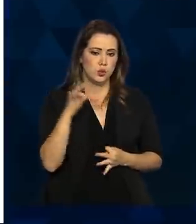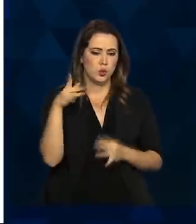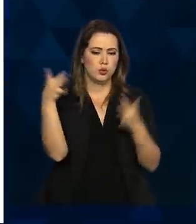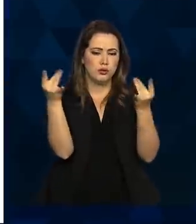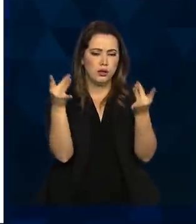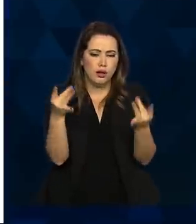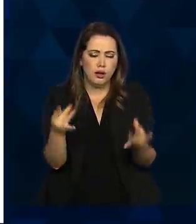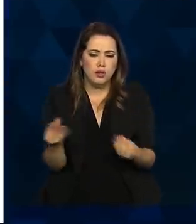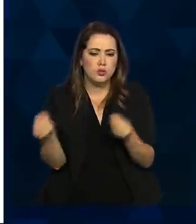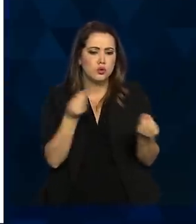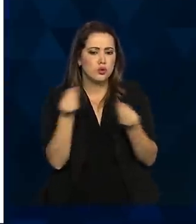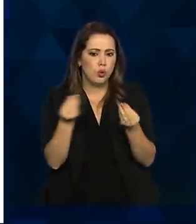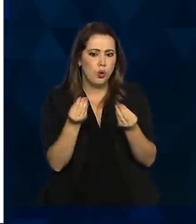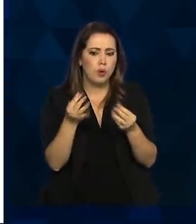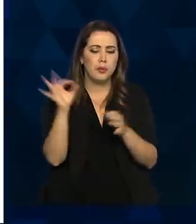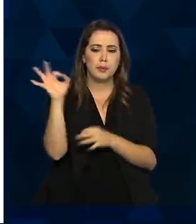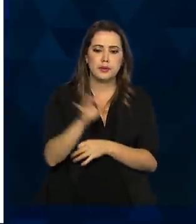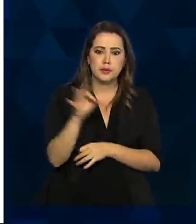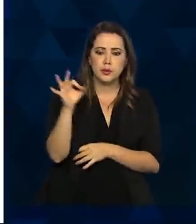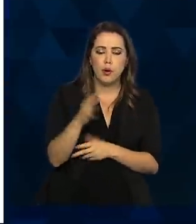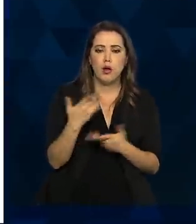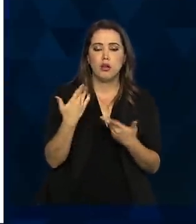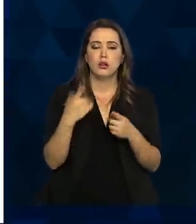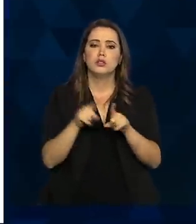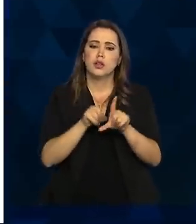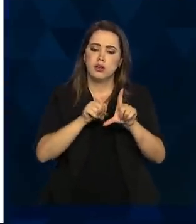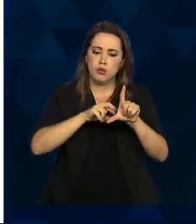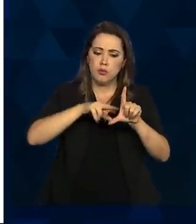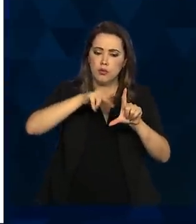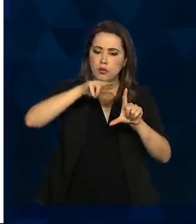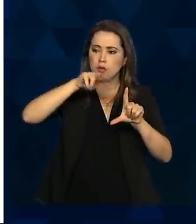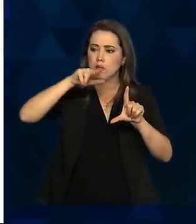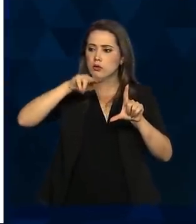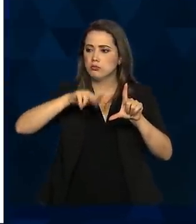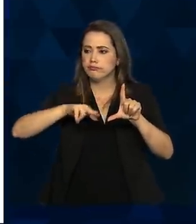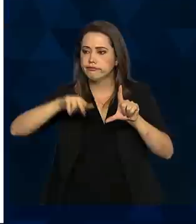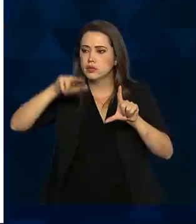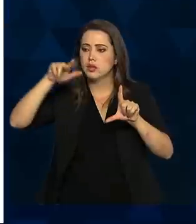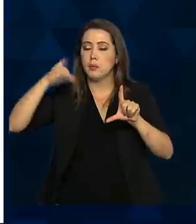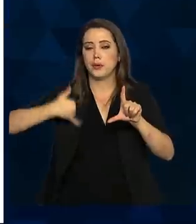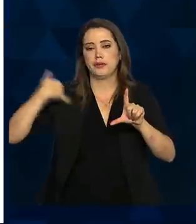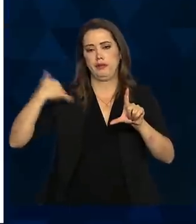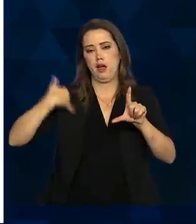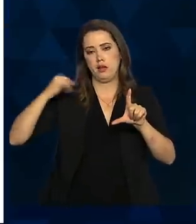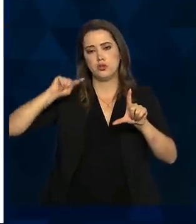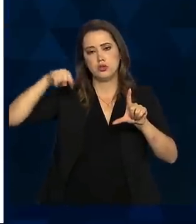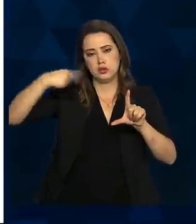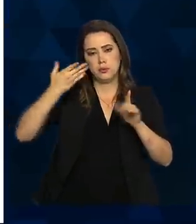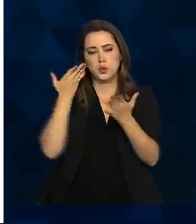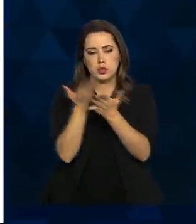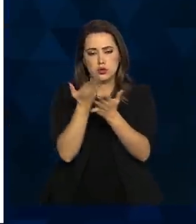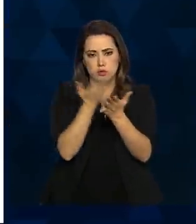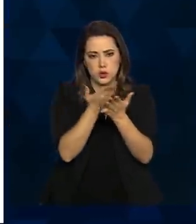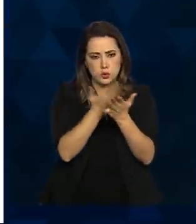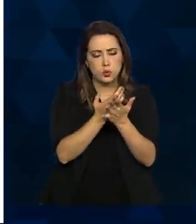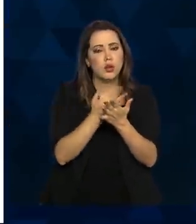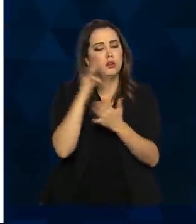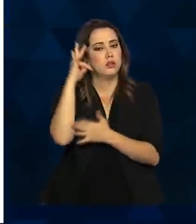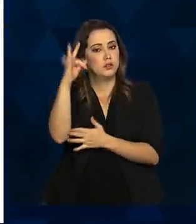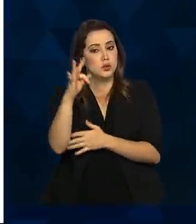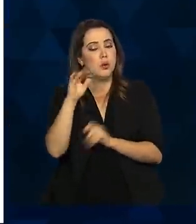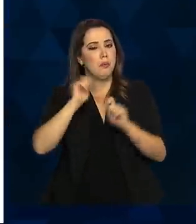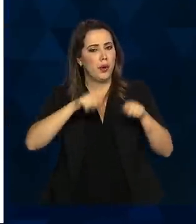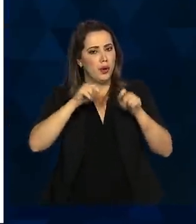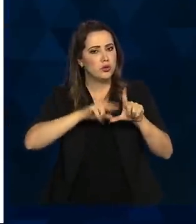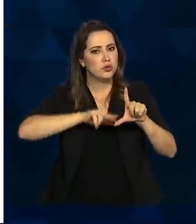explicação de como ele foi calculado, é óbvio que tem uma variação grande por faixa etária, que nós vamos explorar em análises futuras, pode ter uma